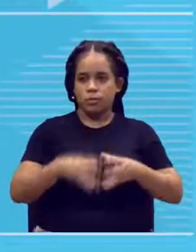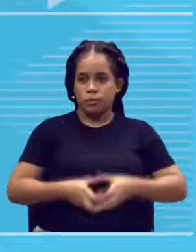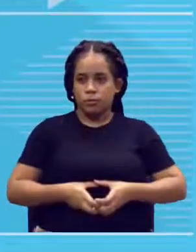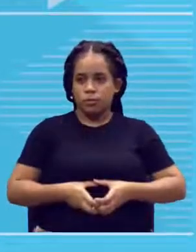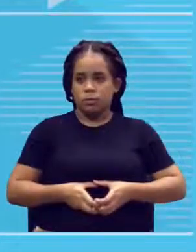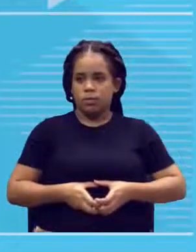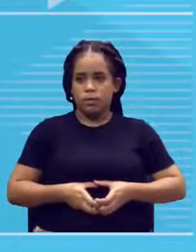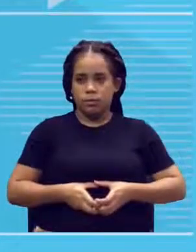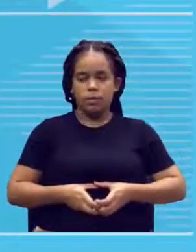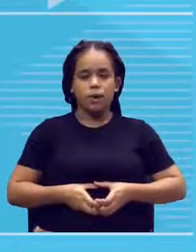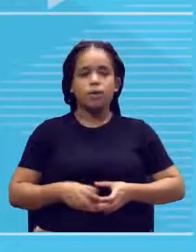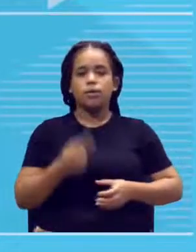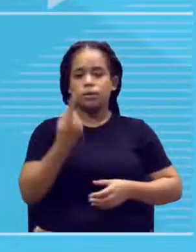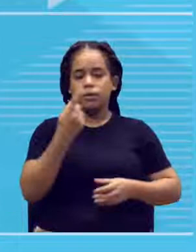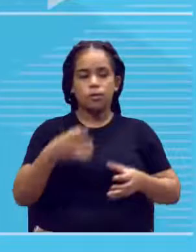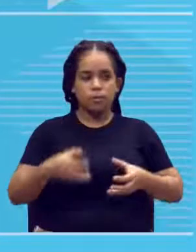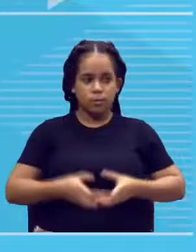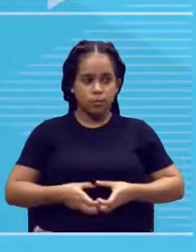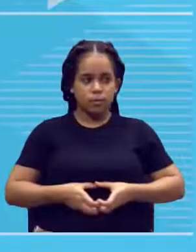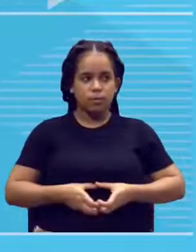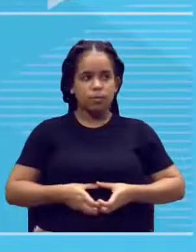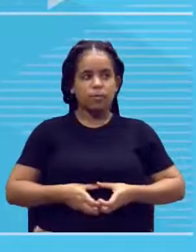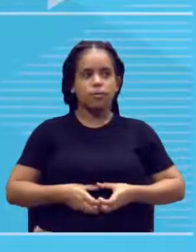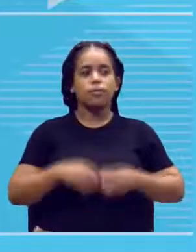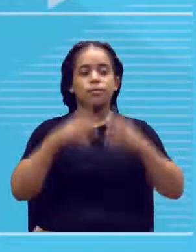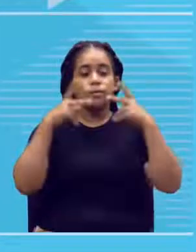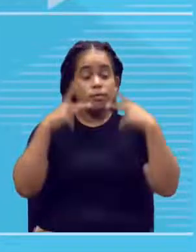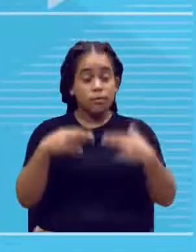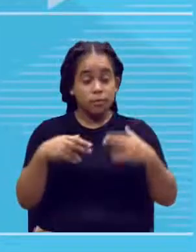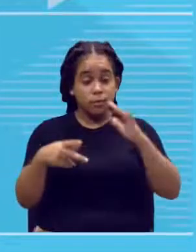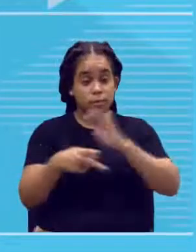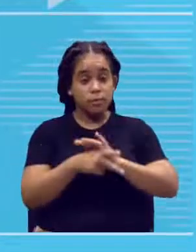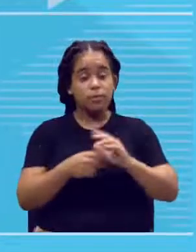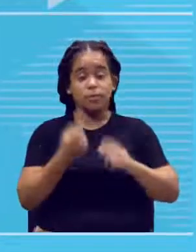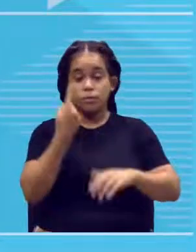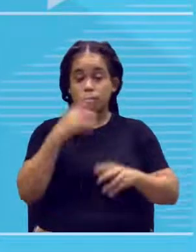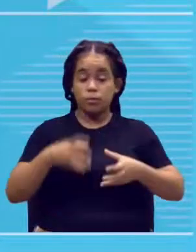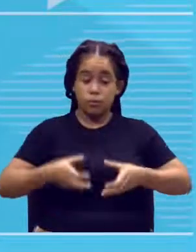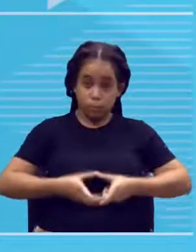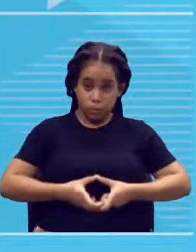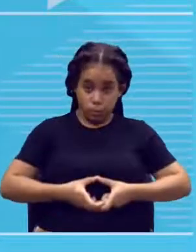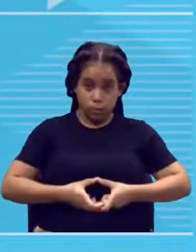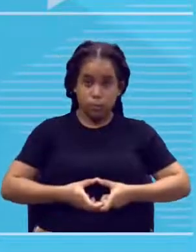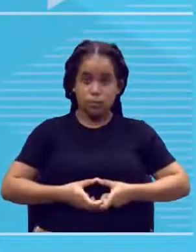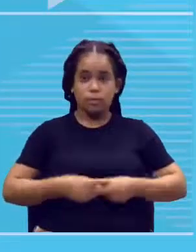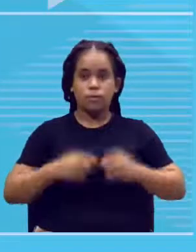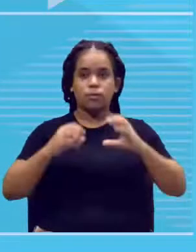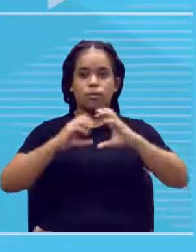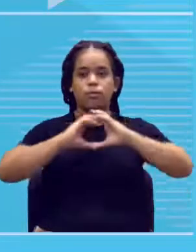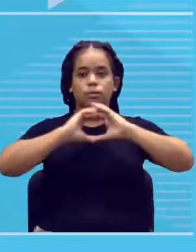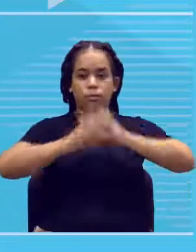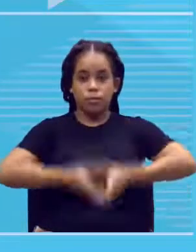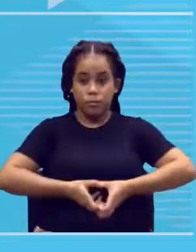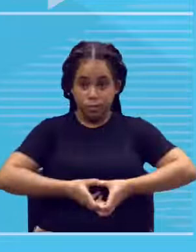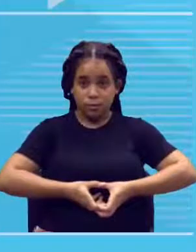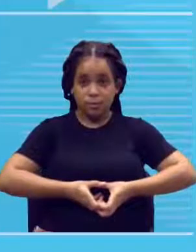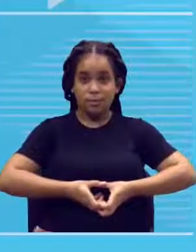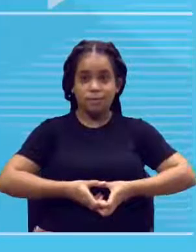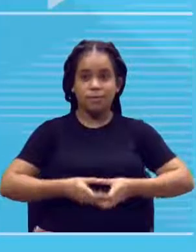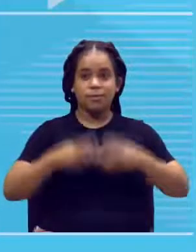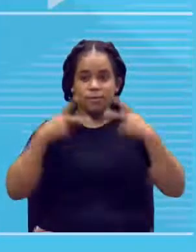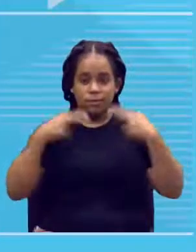certo? São aqueles que vieram de um mesmo zigoto e, consequentemente, tem o mesmo